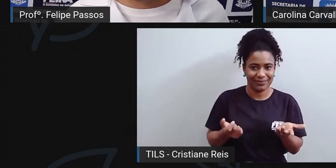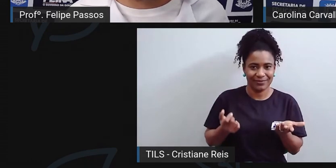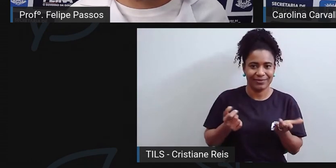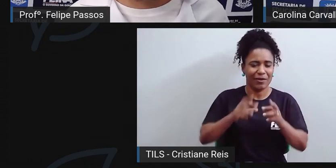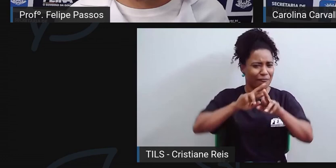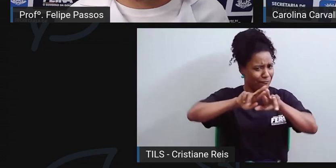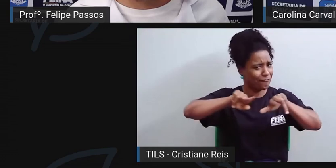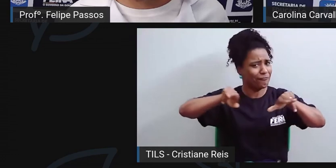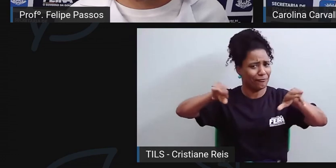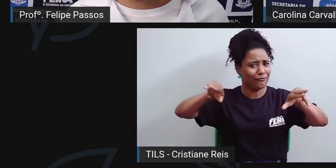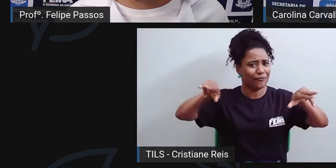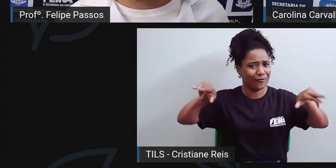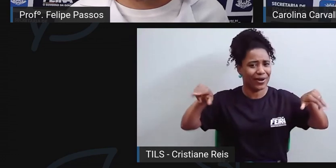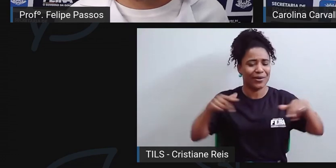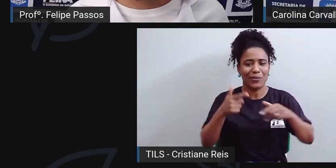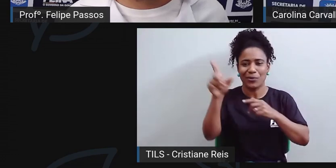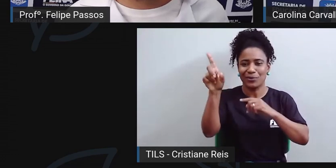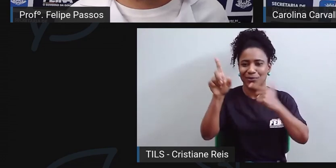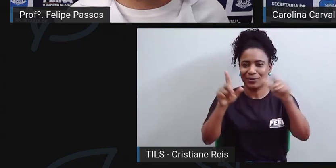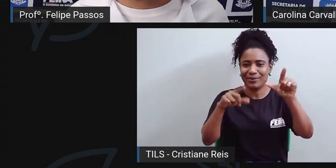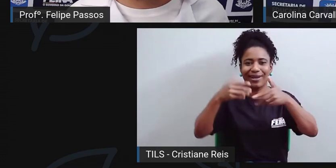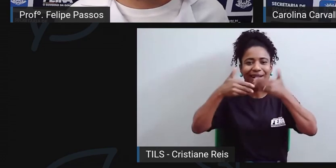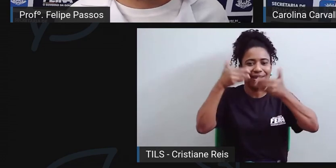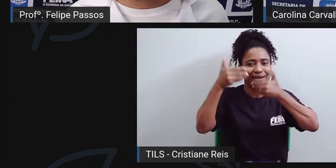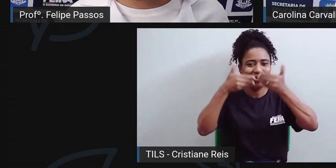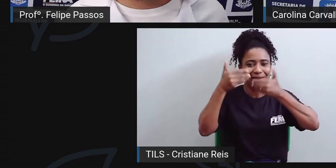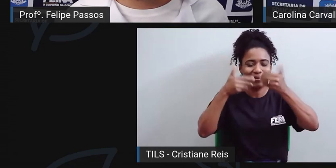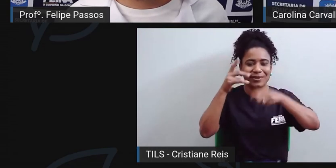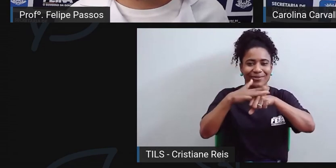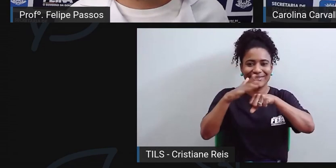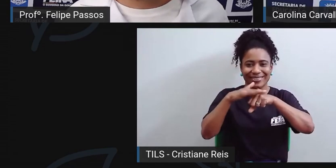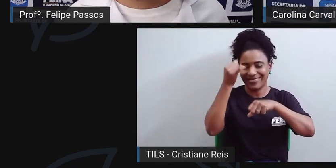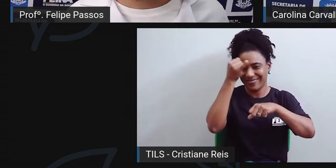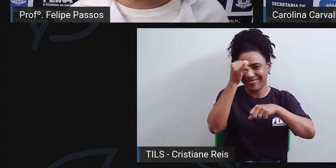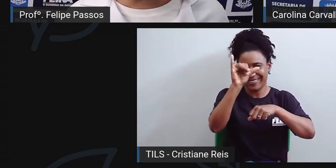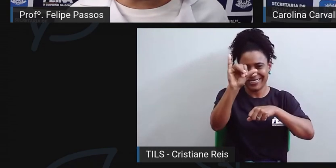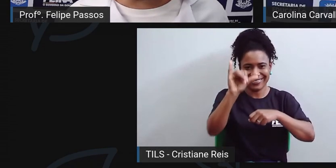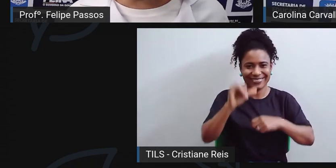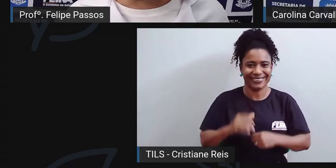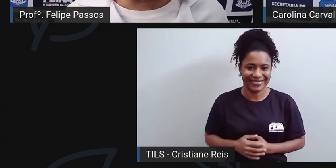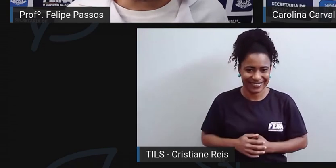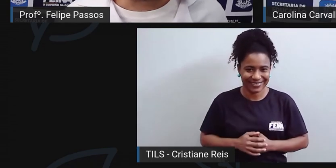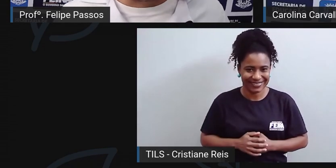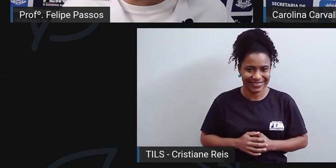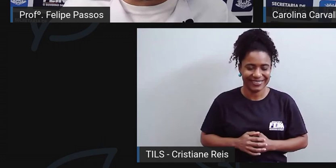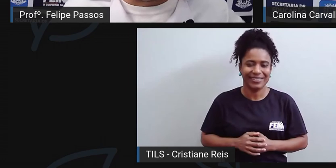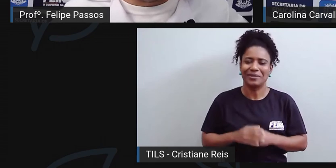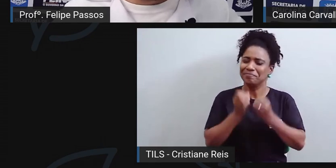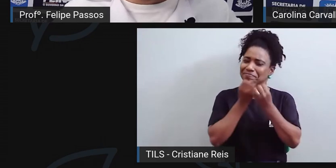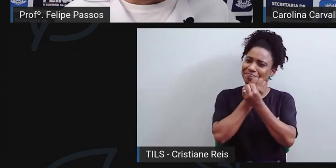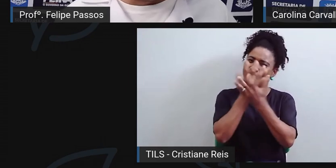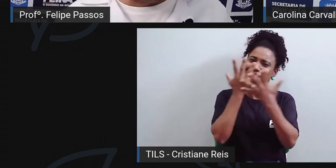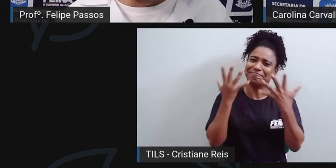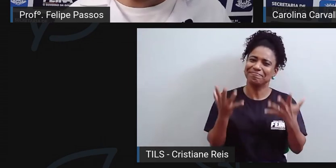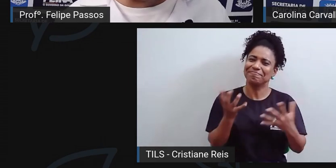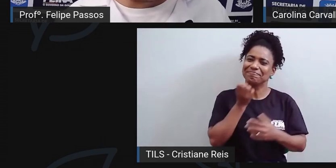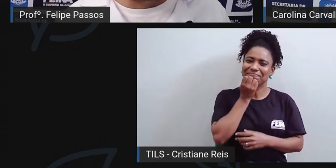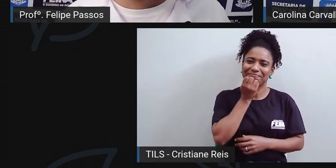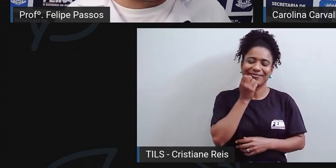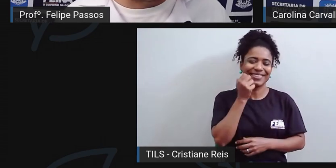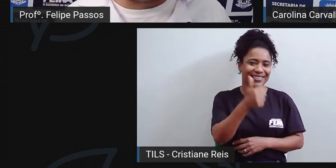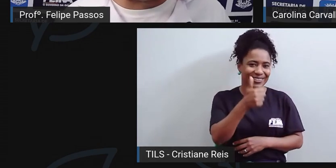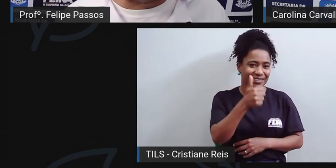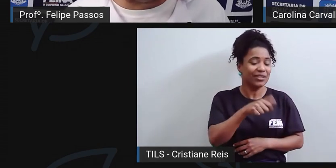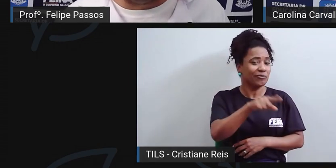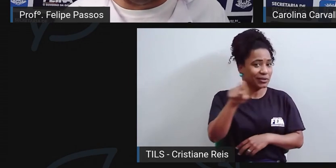entre outros tratamentos preventivos e educativos. Maravilha, gente, eu espero que